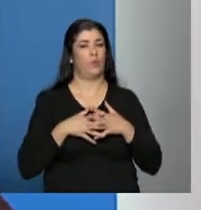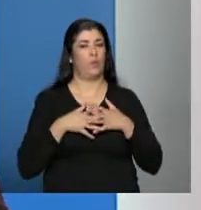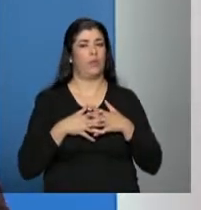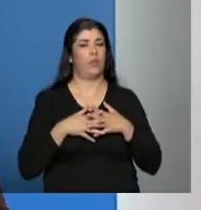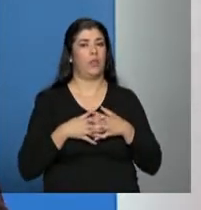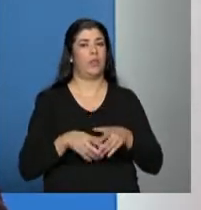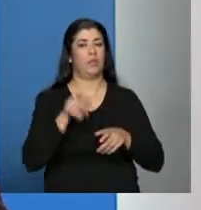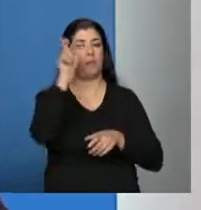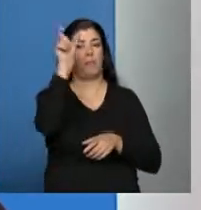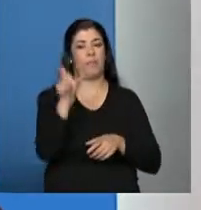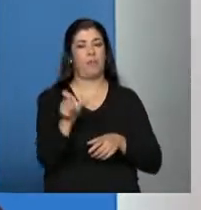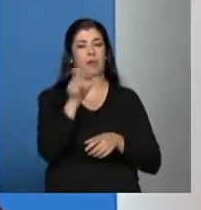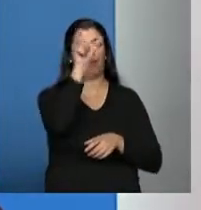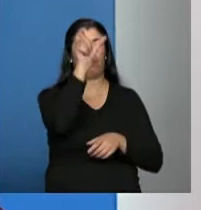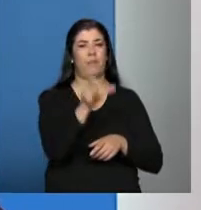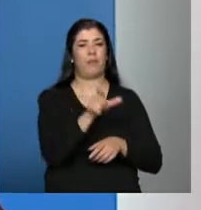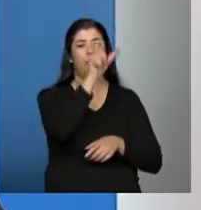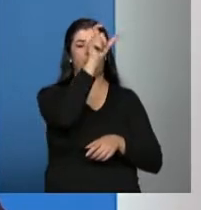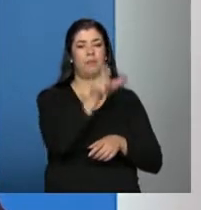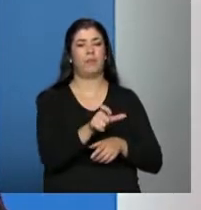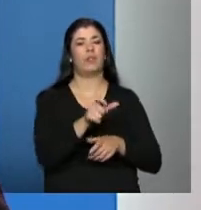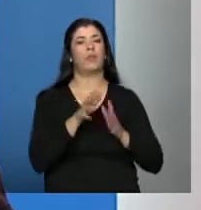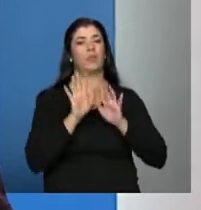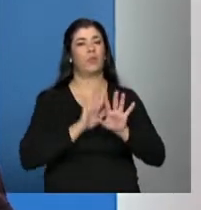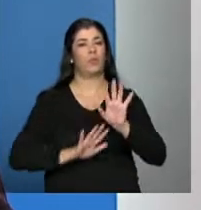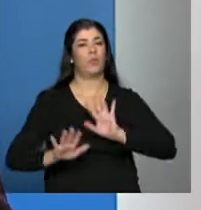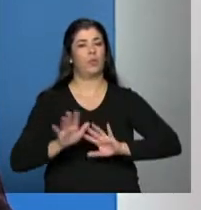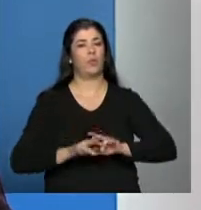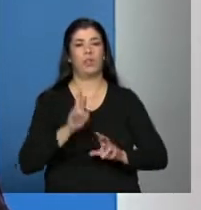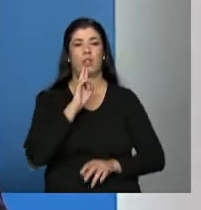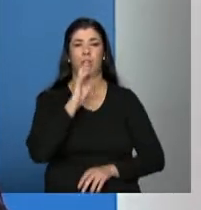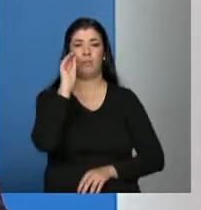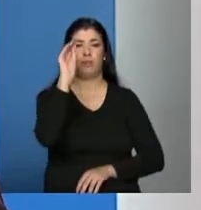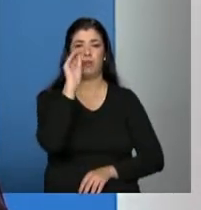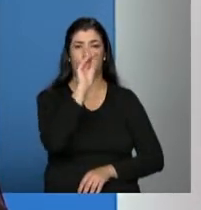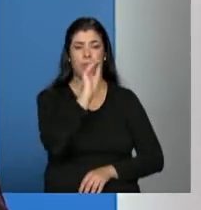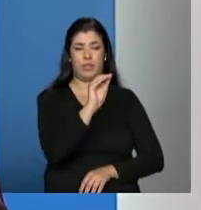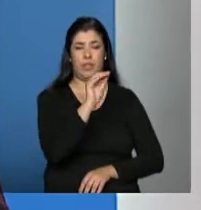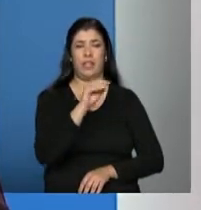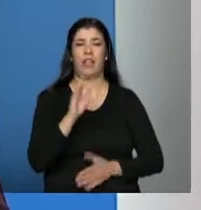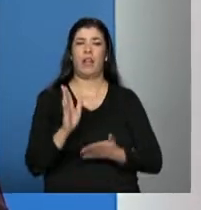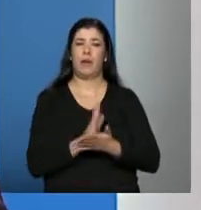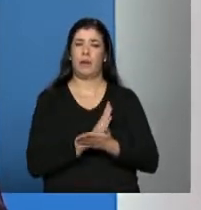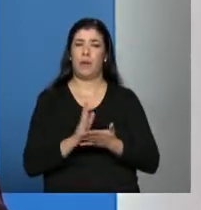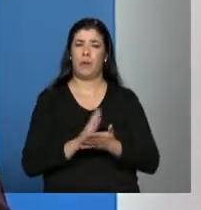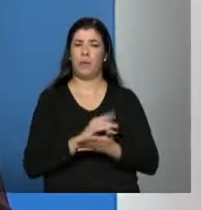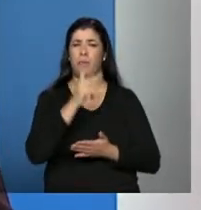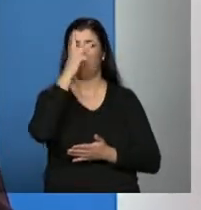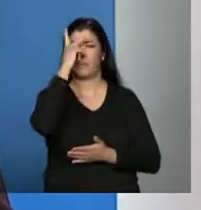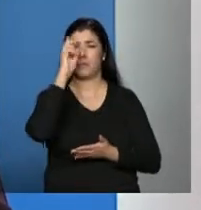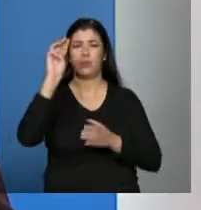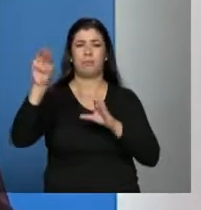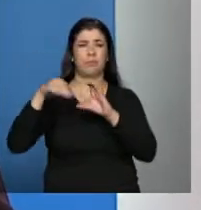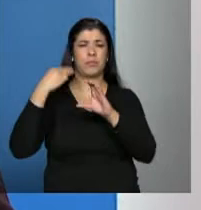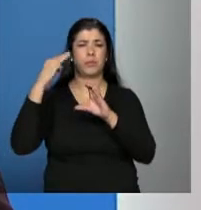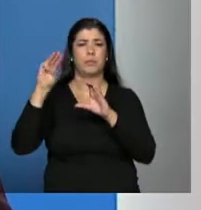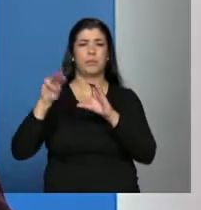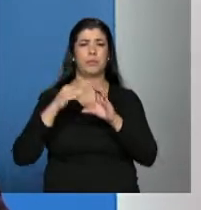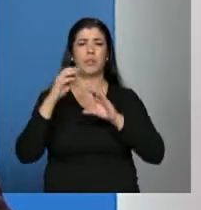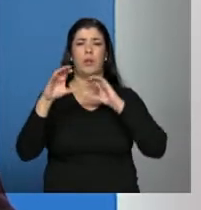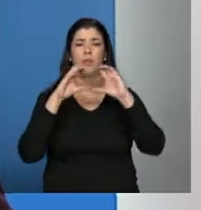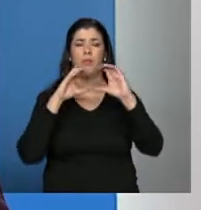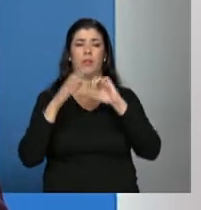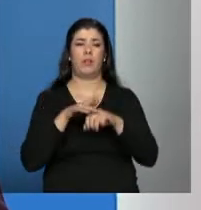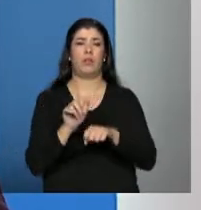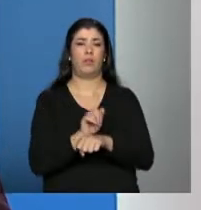complexidade para responder essa questão. Temos recebido bastantes e-mails e comunicado com alguns gestores